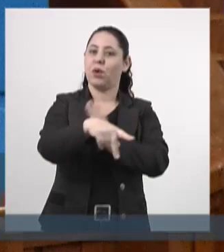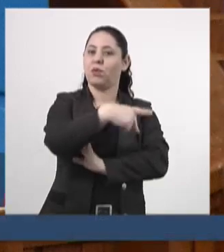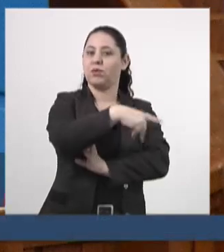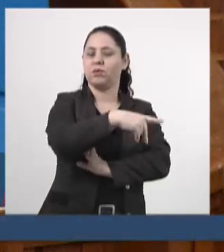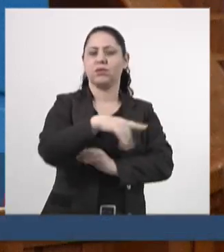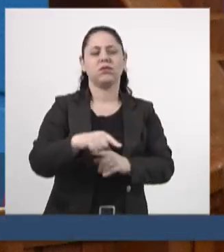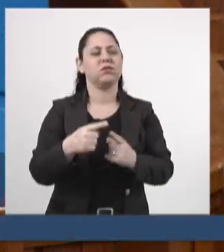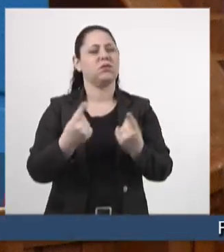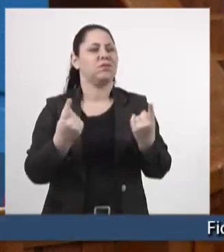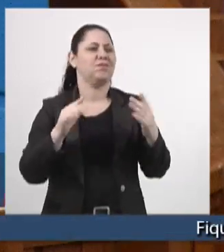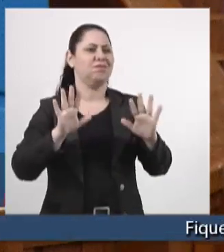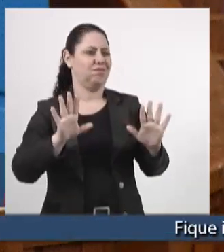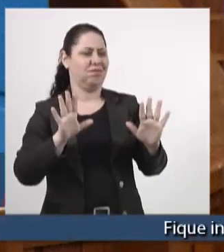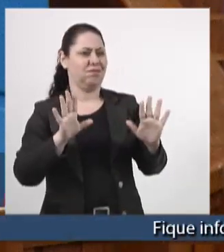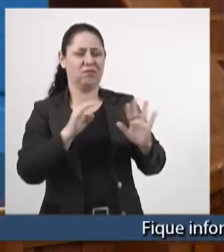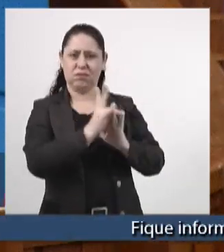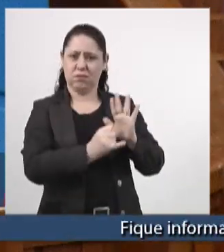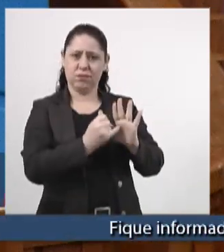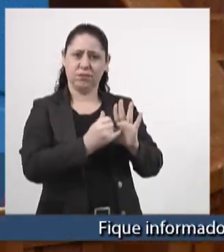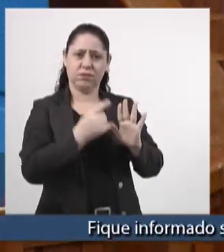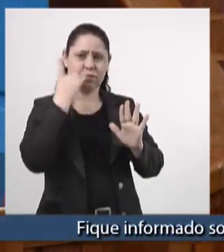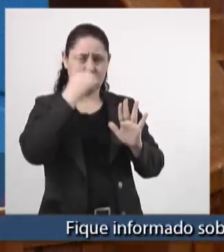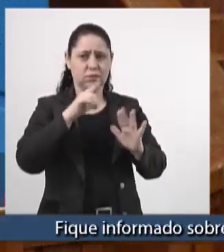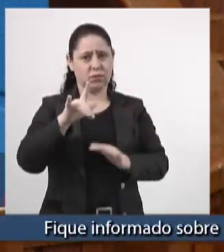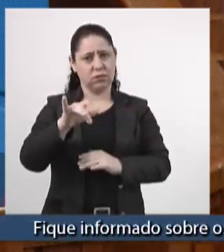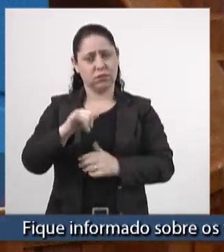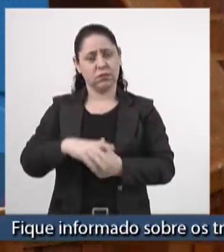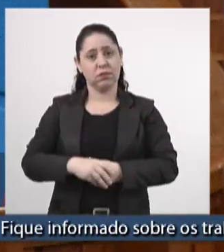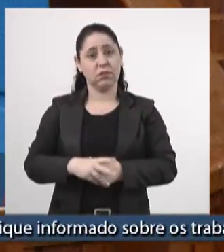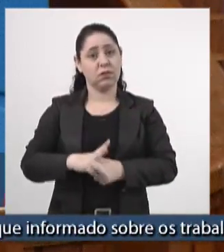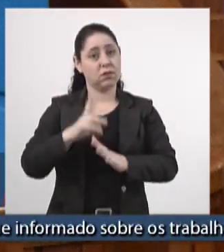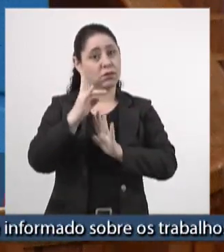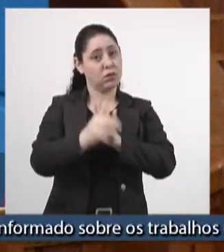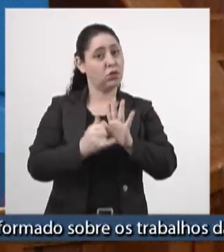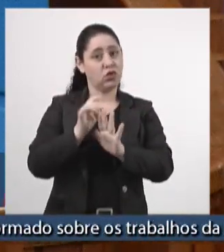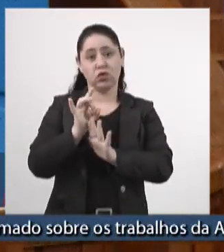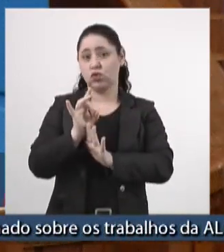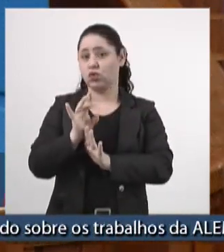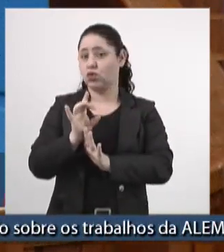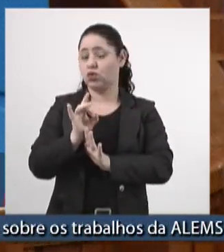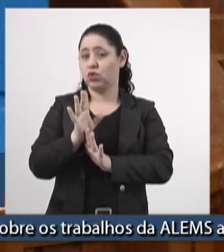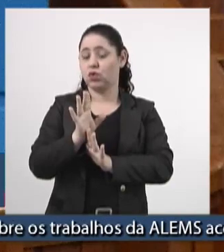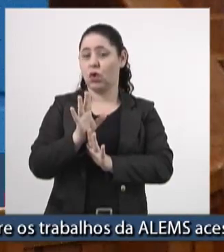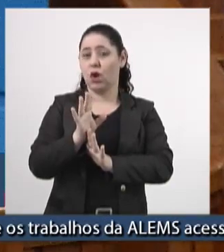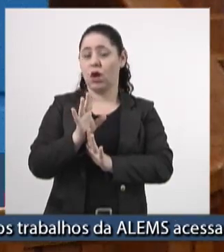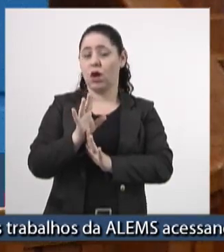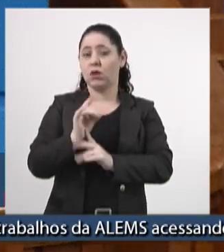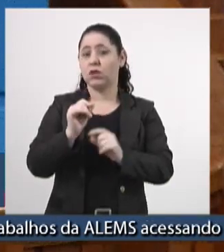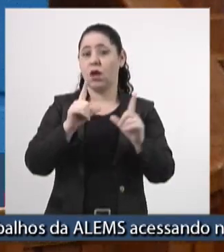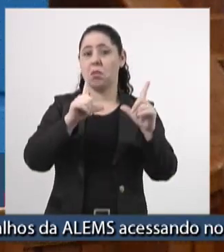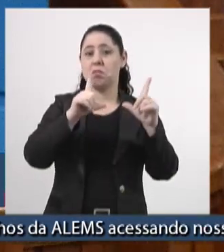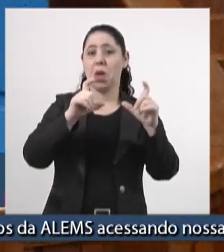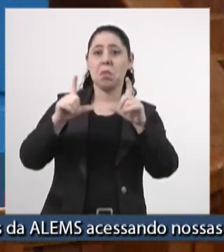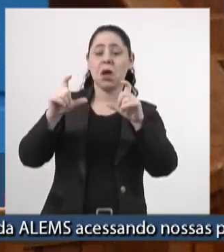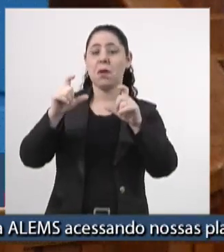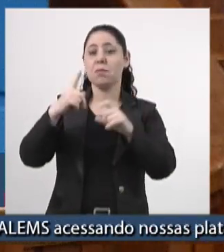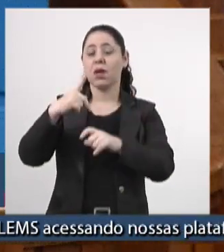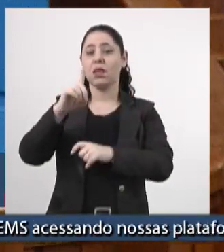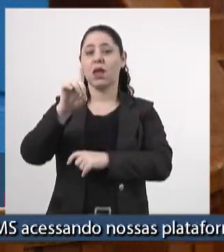Só que esse projeto aqui, deputado Alia, é um projeto apenas, é um PowerPoint, é um PDF.